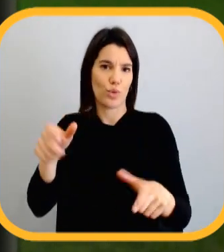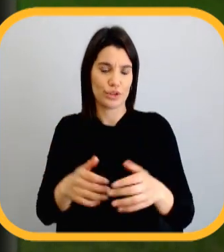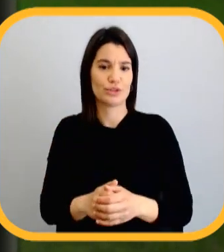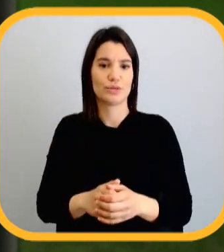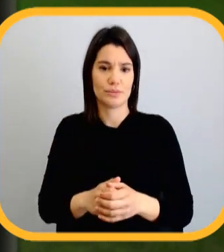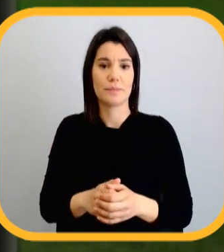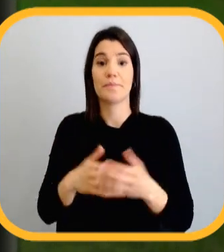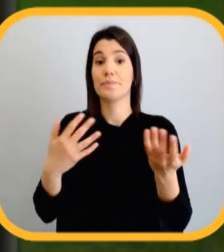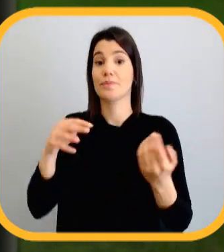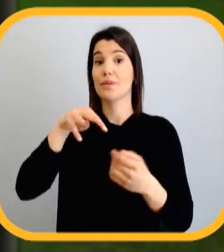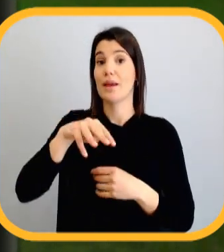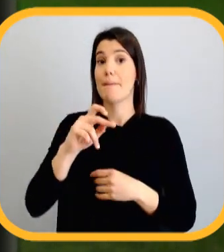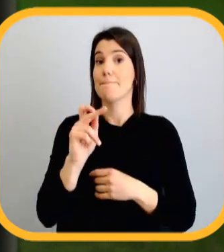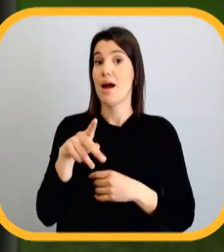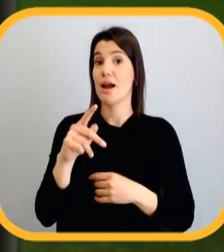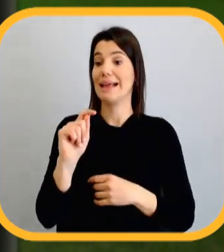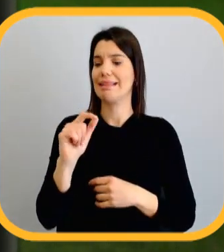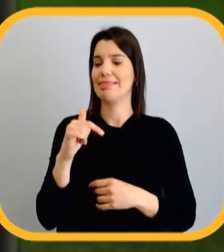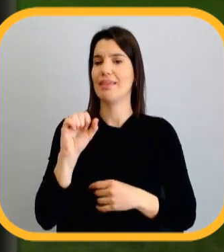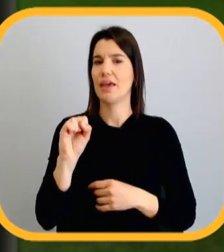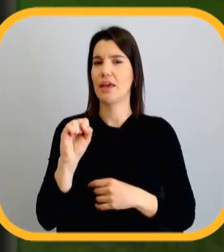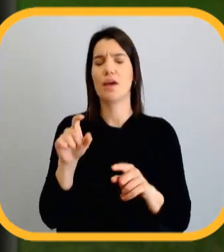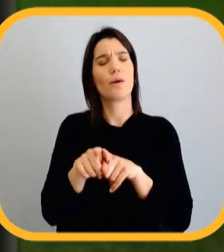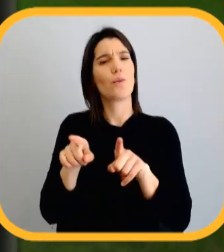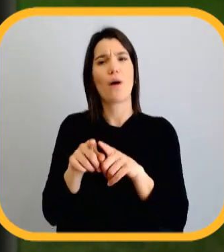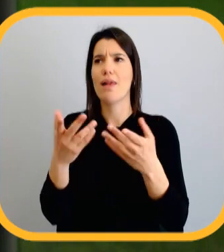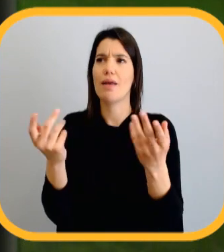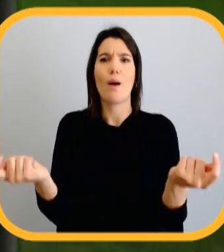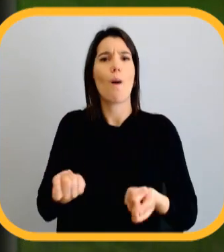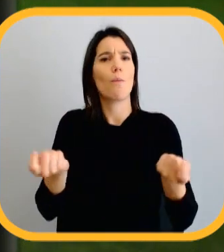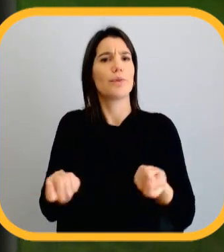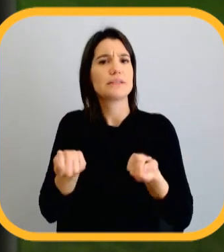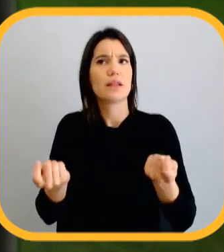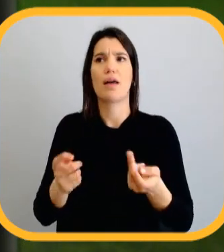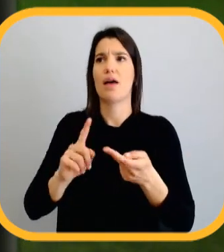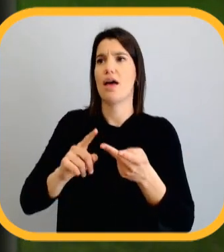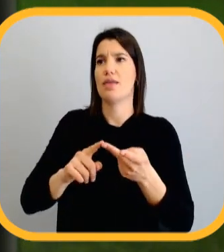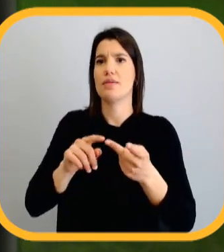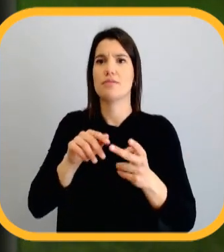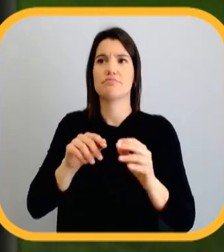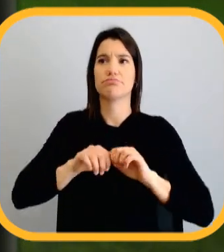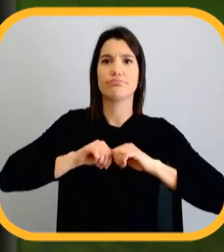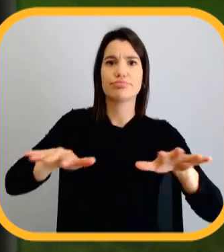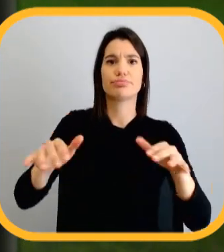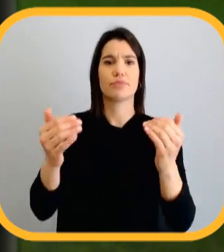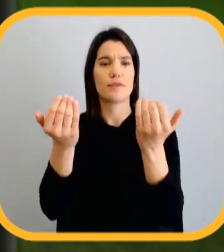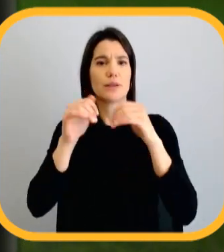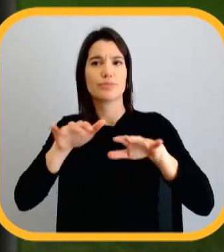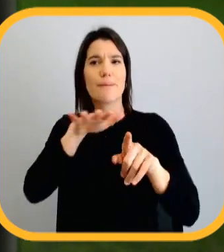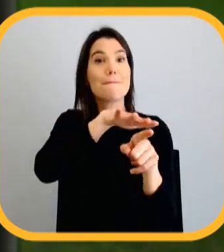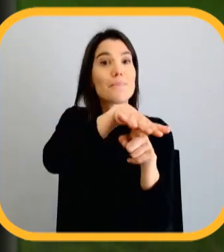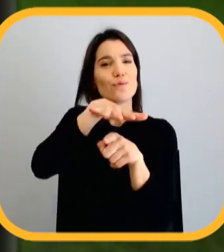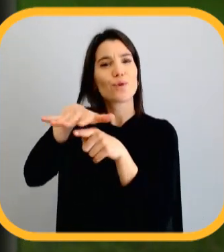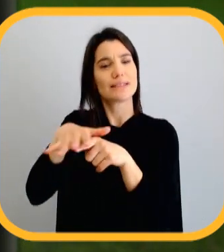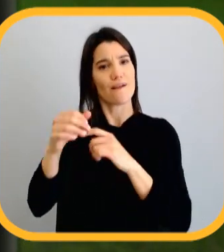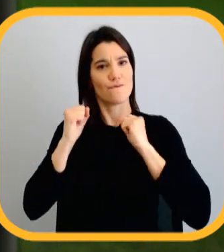com o público. O marketing político faz uso de ferramentas de marketing tradicionais, como publicidade, eventos de campanha e propaganda